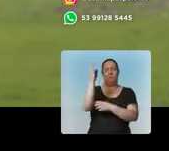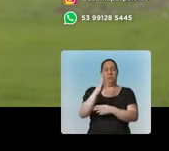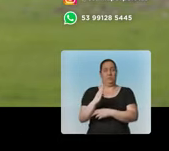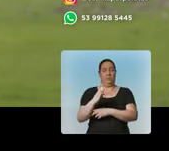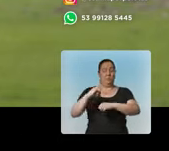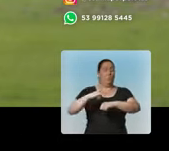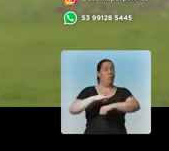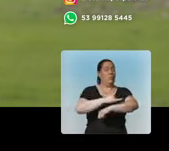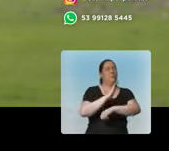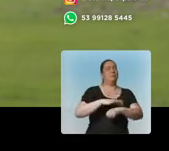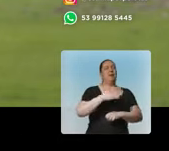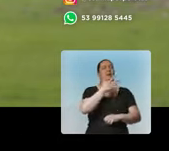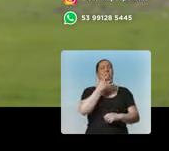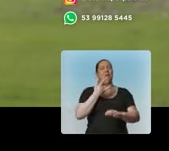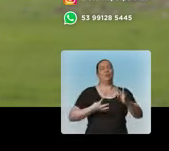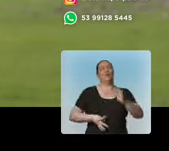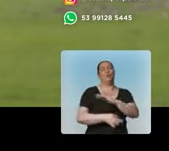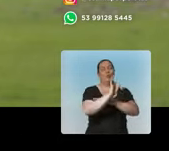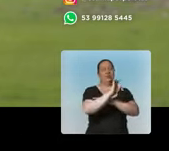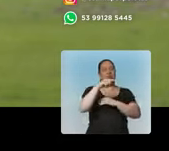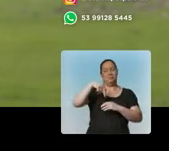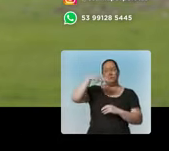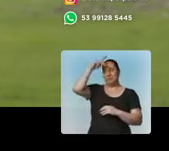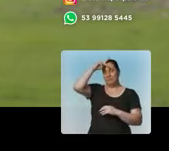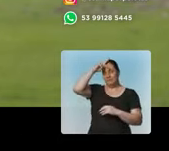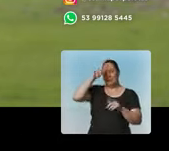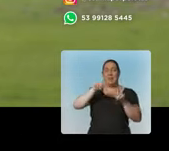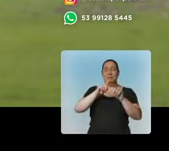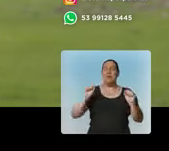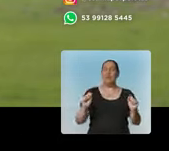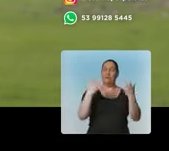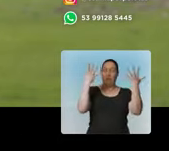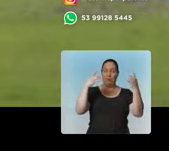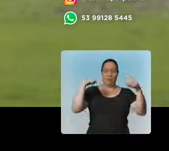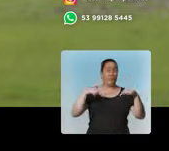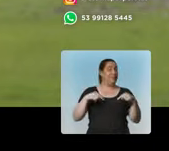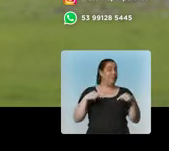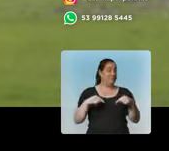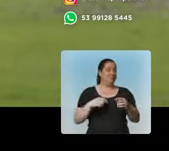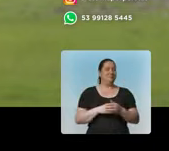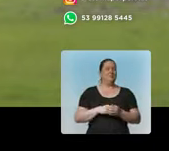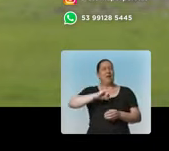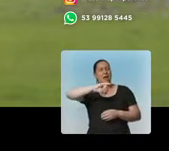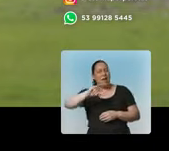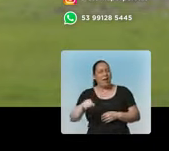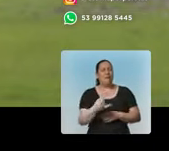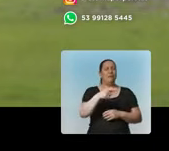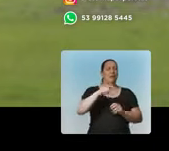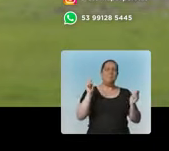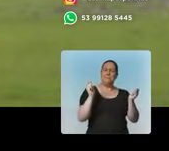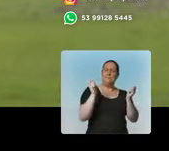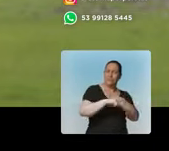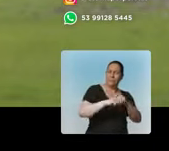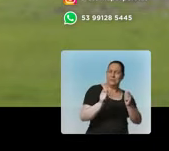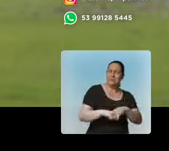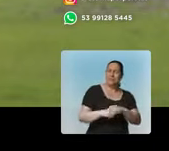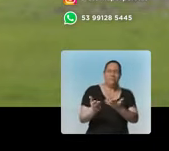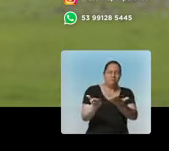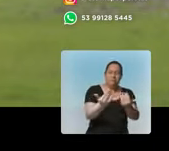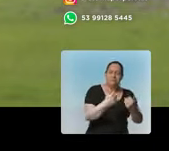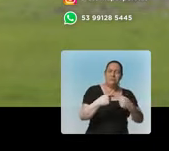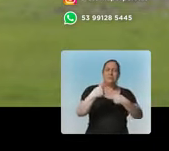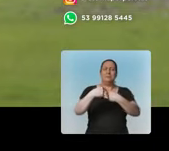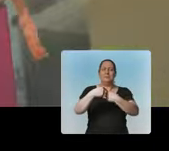Vamos aproveitar esse potencial, trazendo para Pelotas novas indústrias. Movimentando a nossa economia. É cada vez mais para